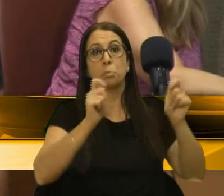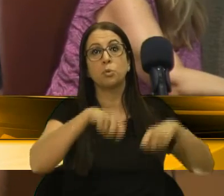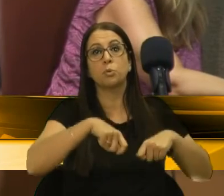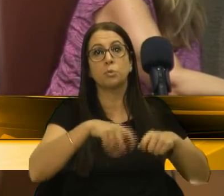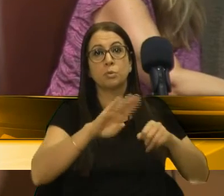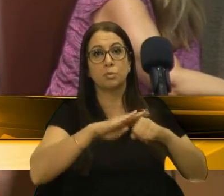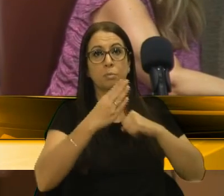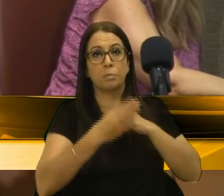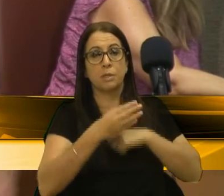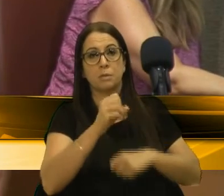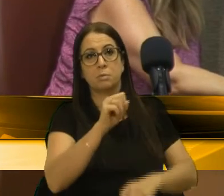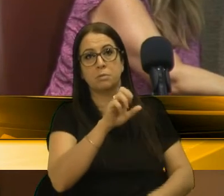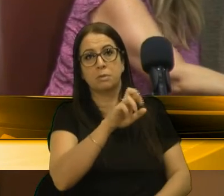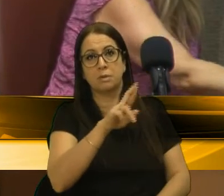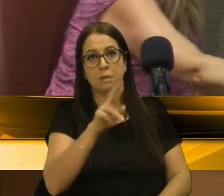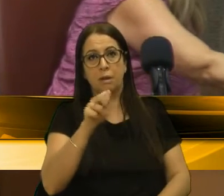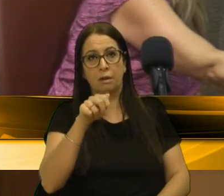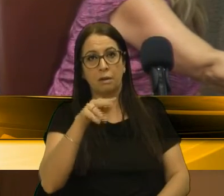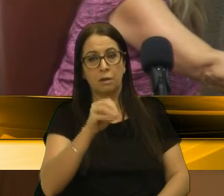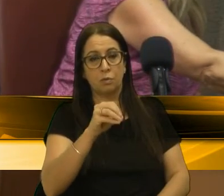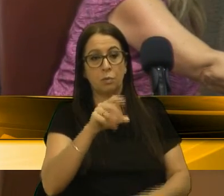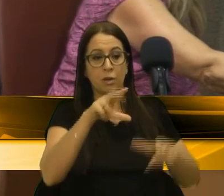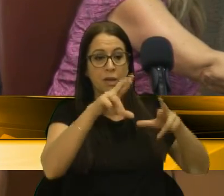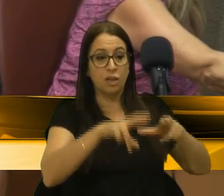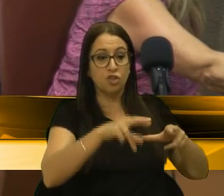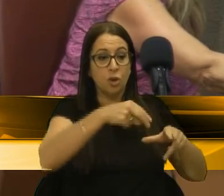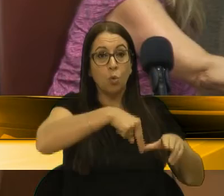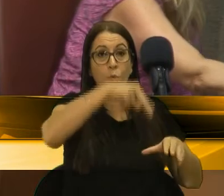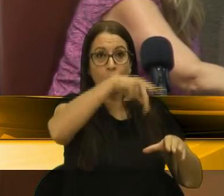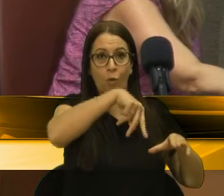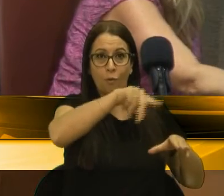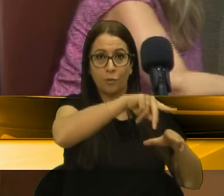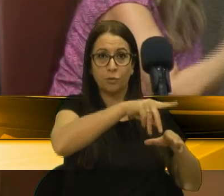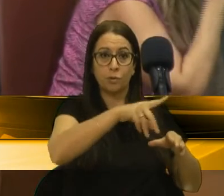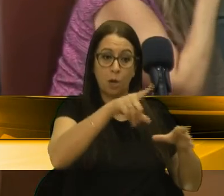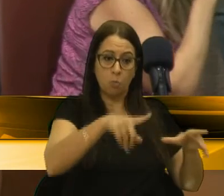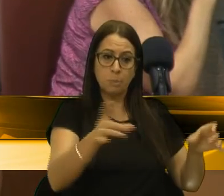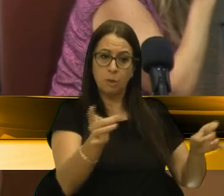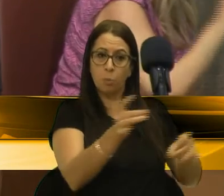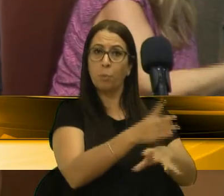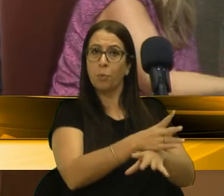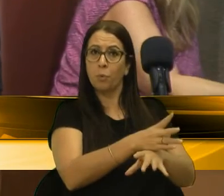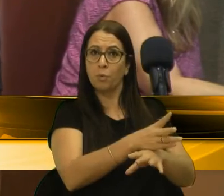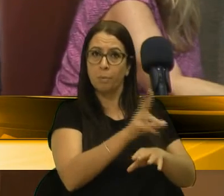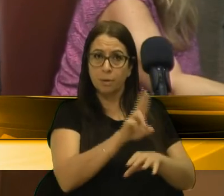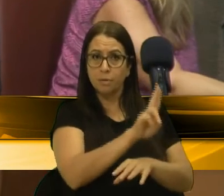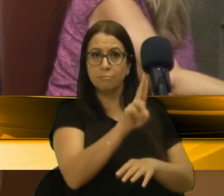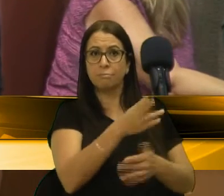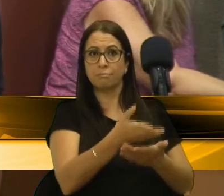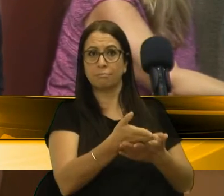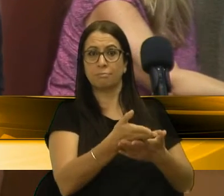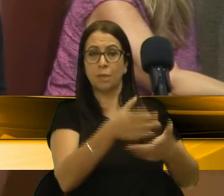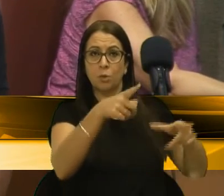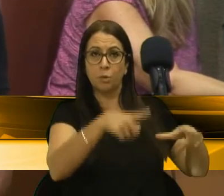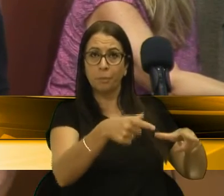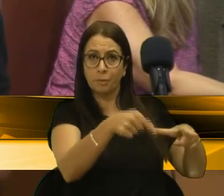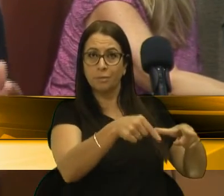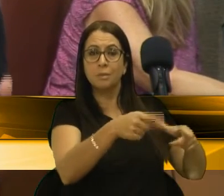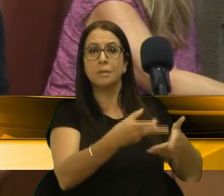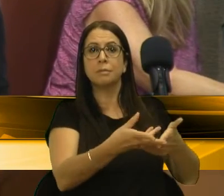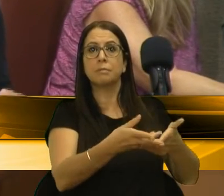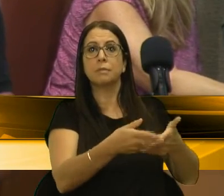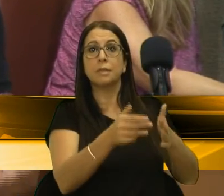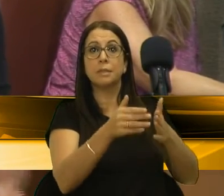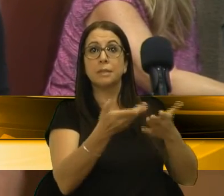ali no bairro Serrano, naquela região norte, um espaço pronto para ser usado, um espaço